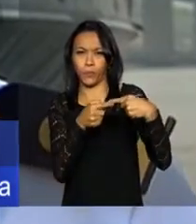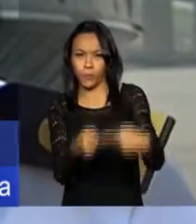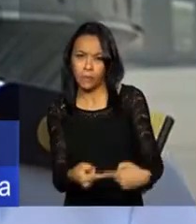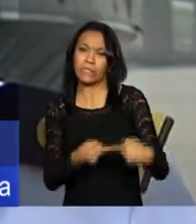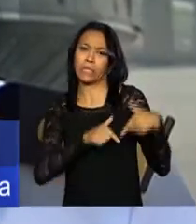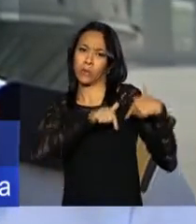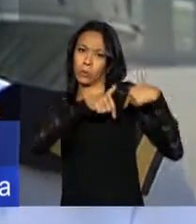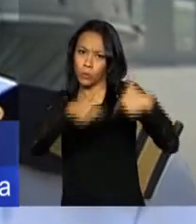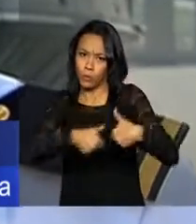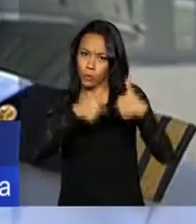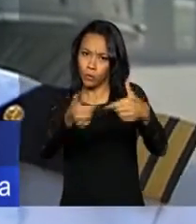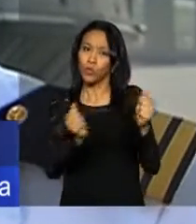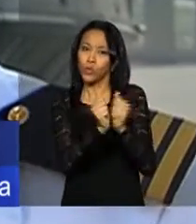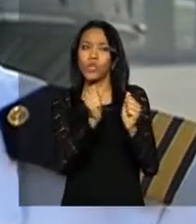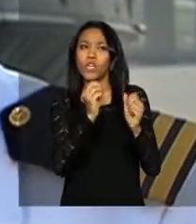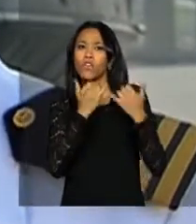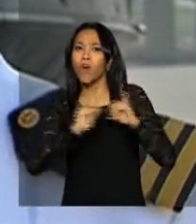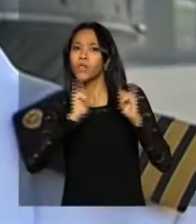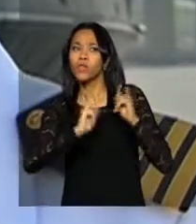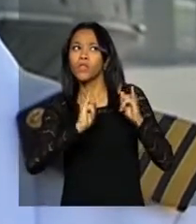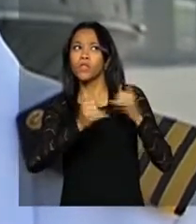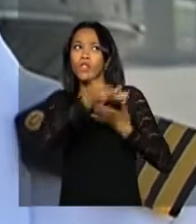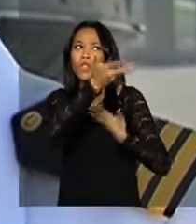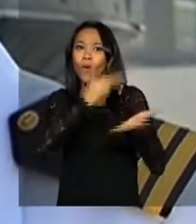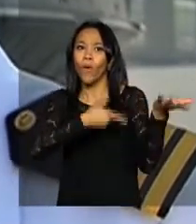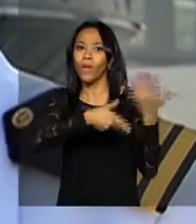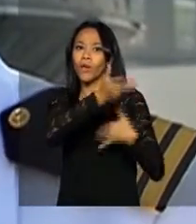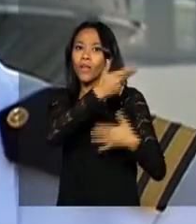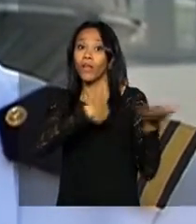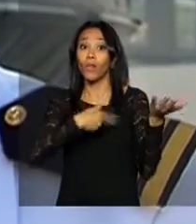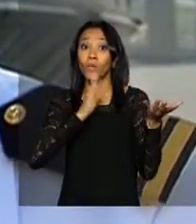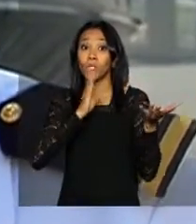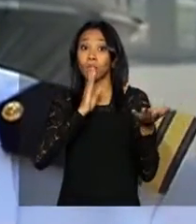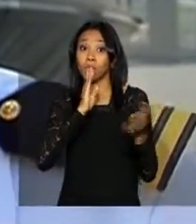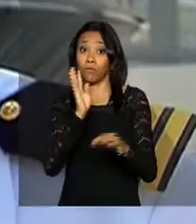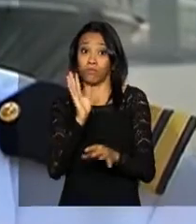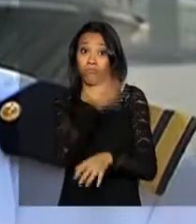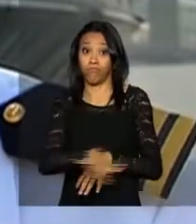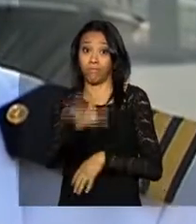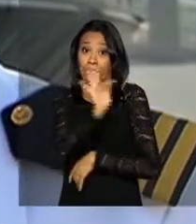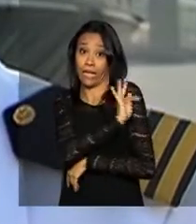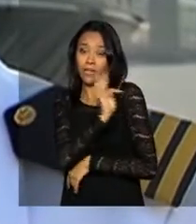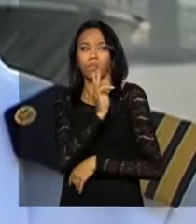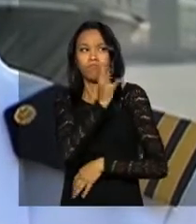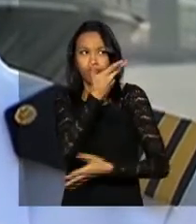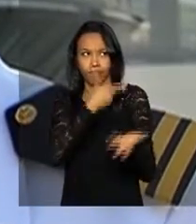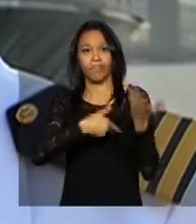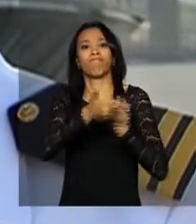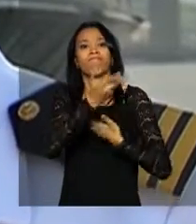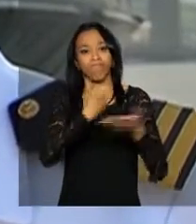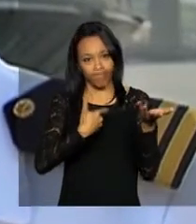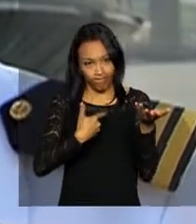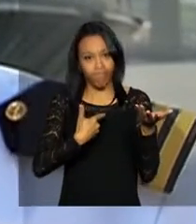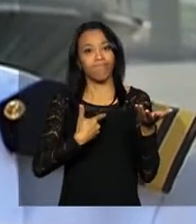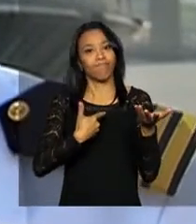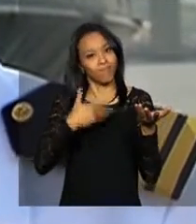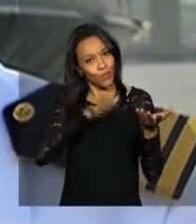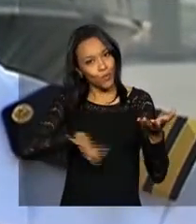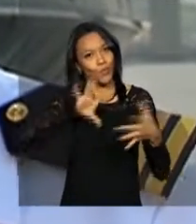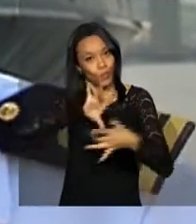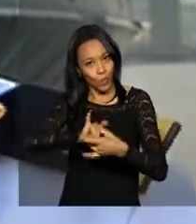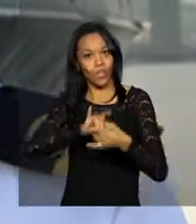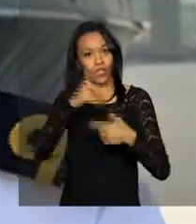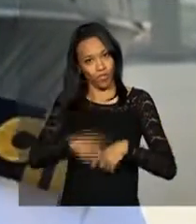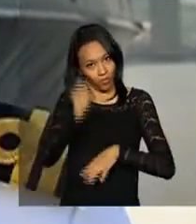que nós temos de trocar informação e aprimorar algumas técnicas dentro da nossa realidade.